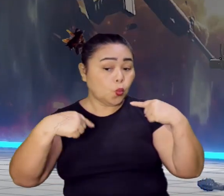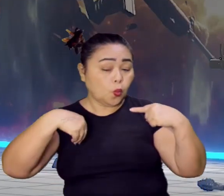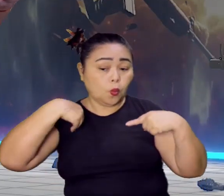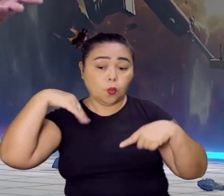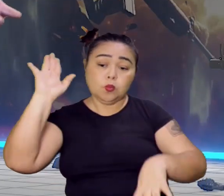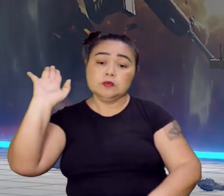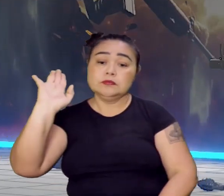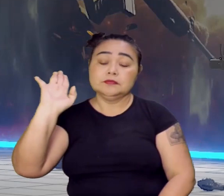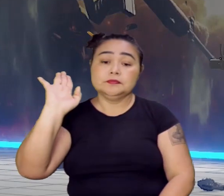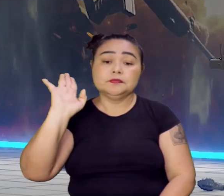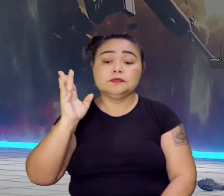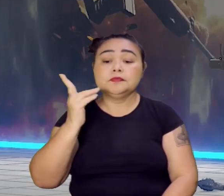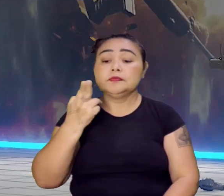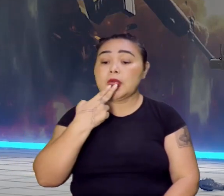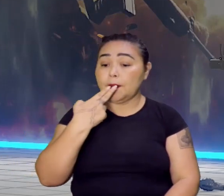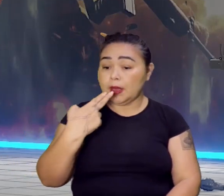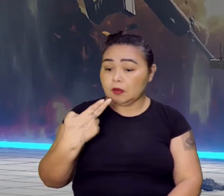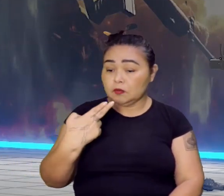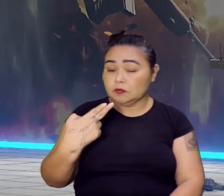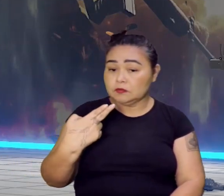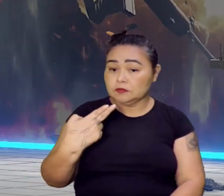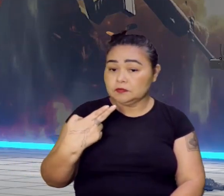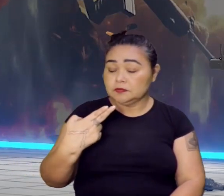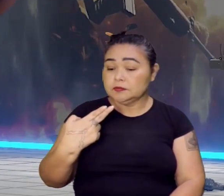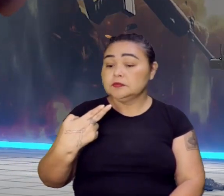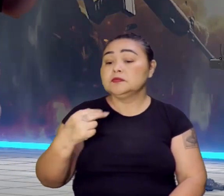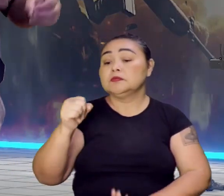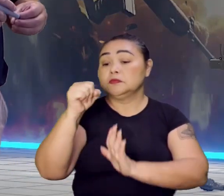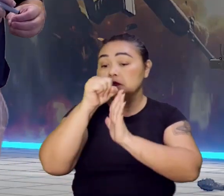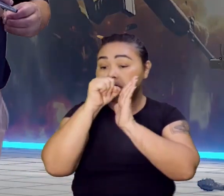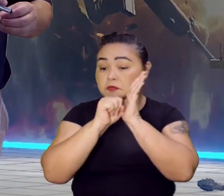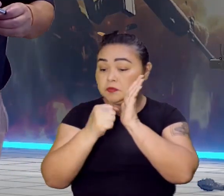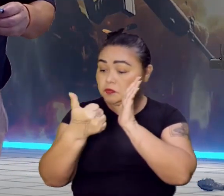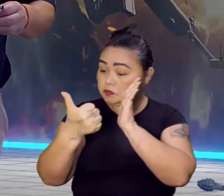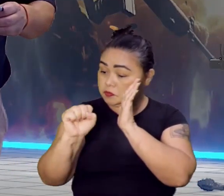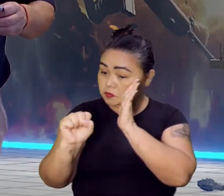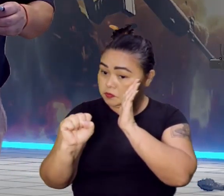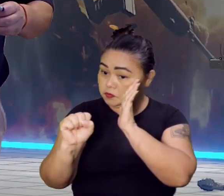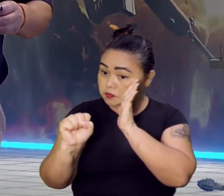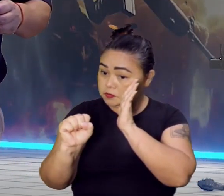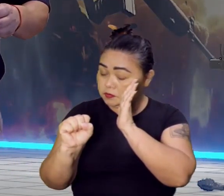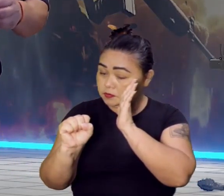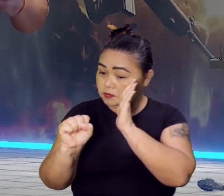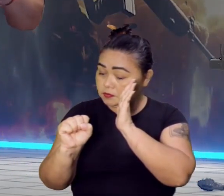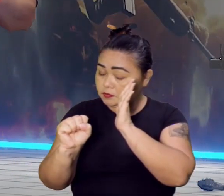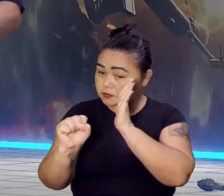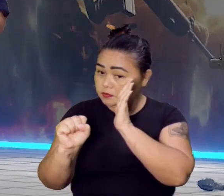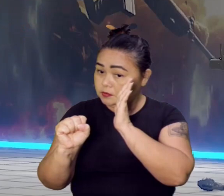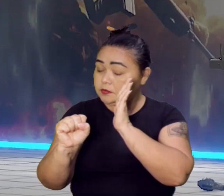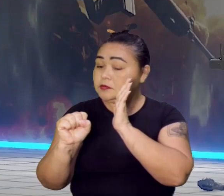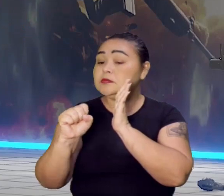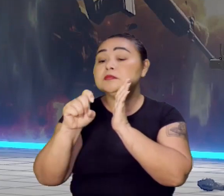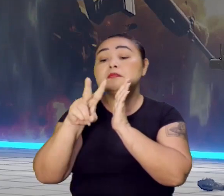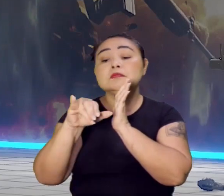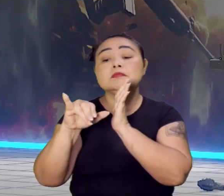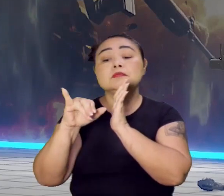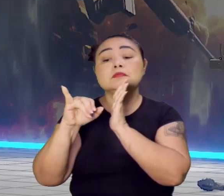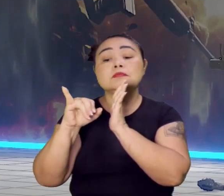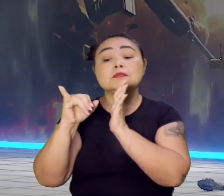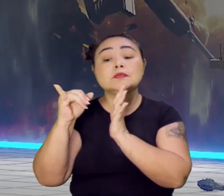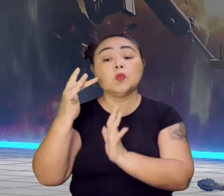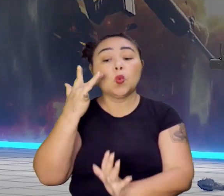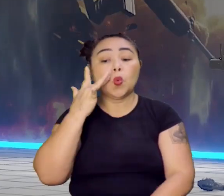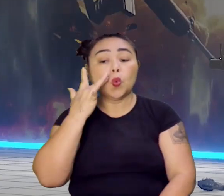do tabaco, o século XVIII vai ser o século do ouro.